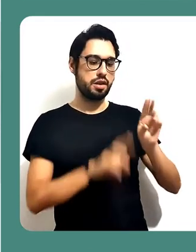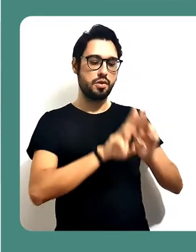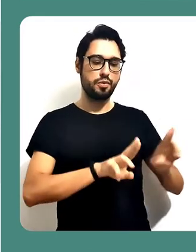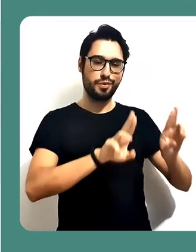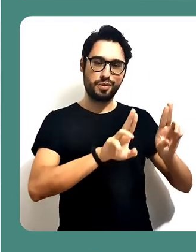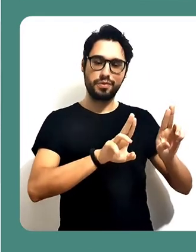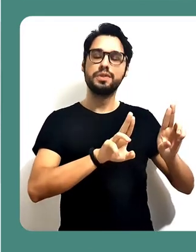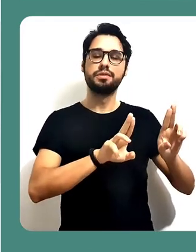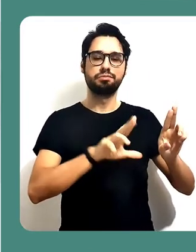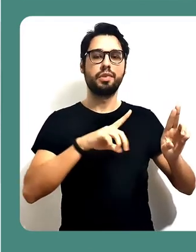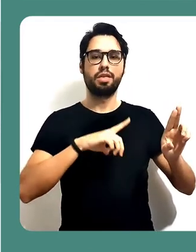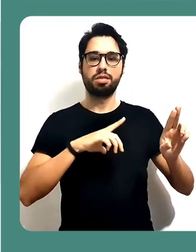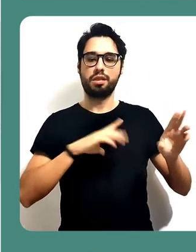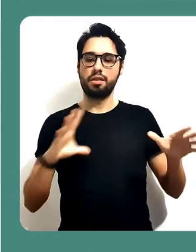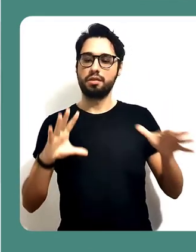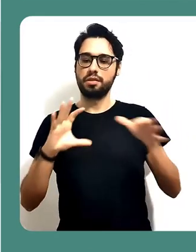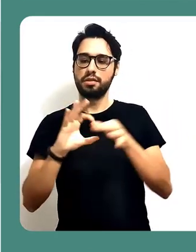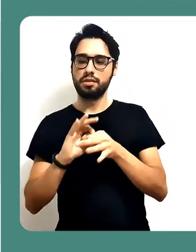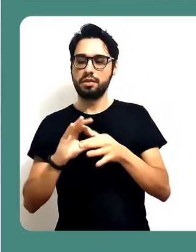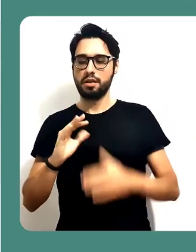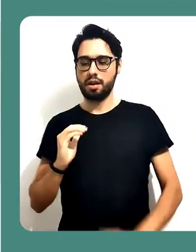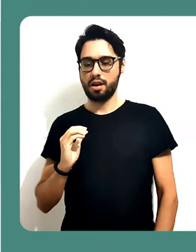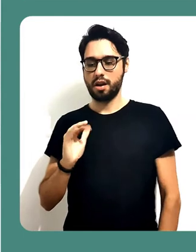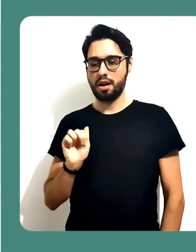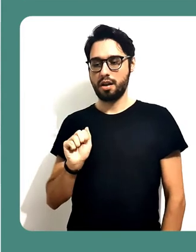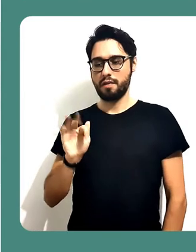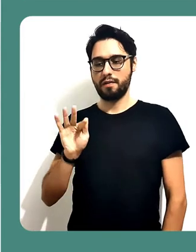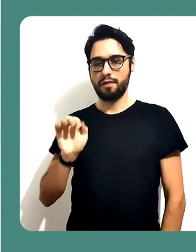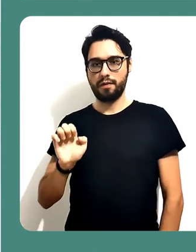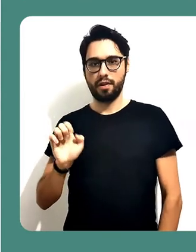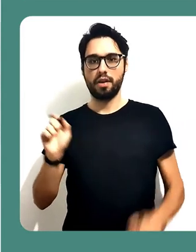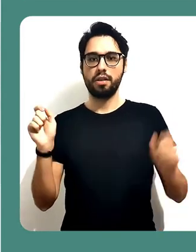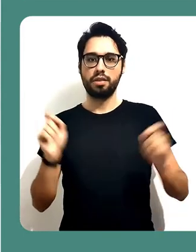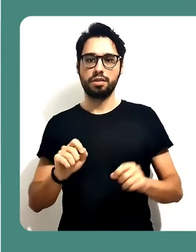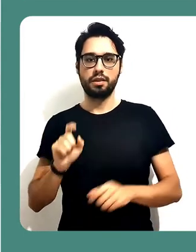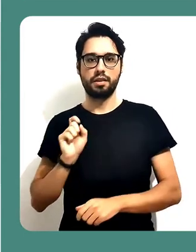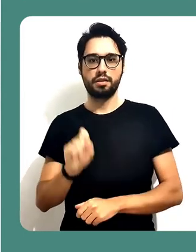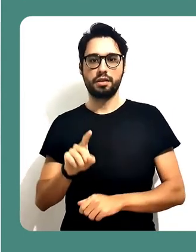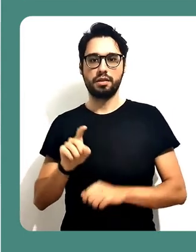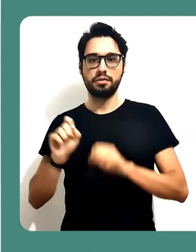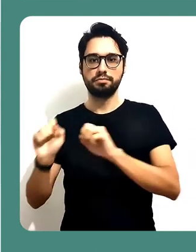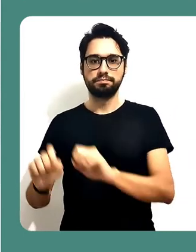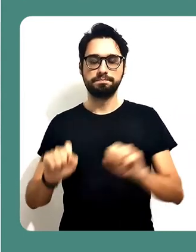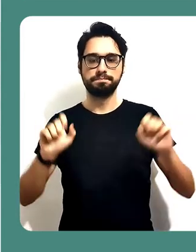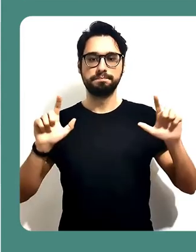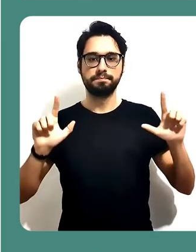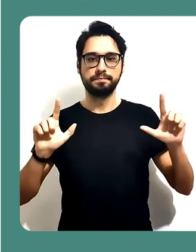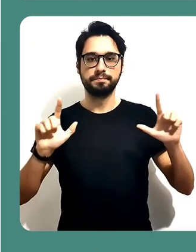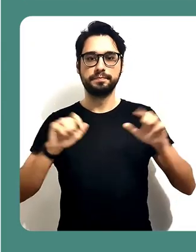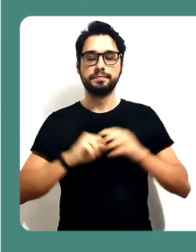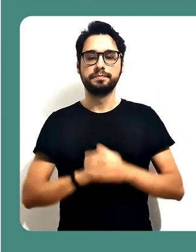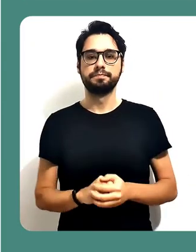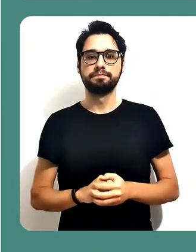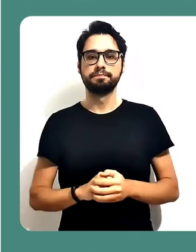ID UFSC já possuem uma conta na Comunidade Acadêmica Federada. Então, você vai clicar em entrar.